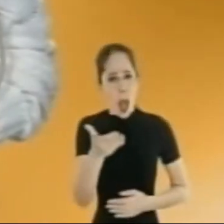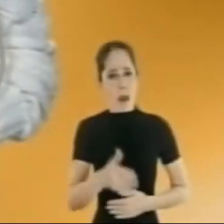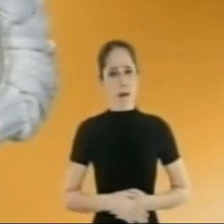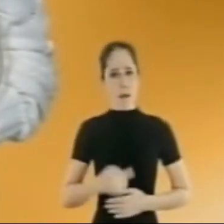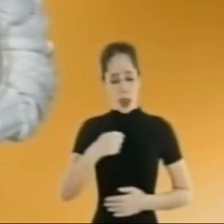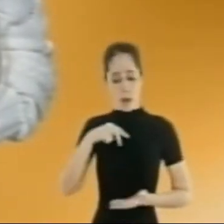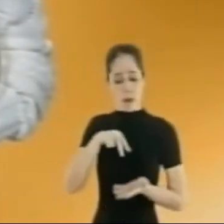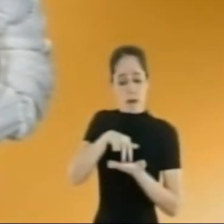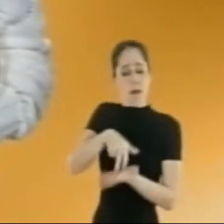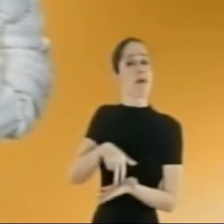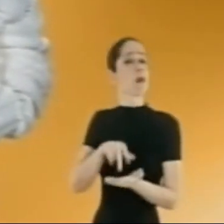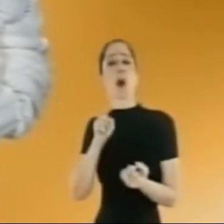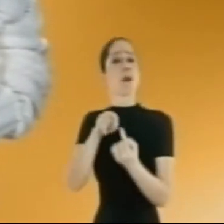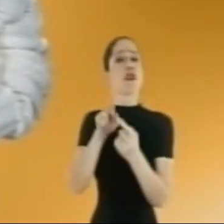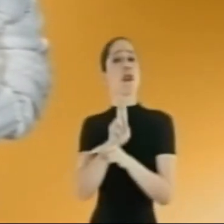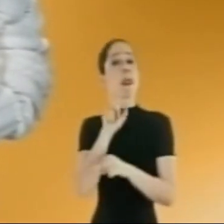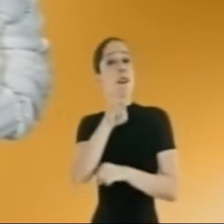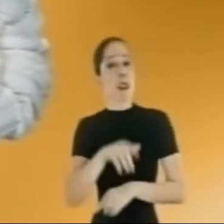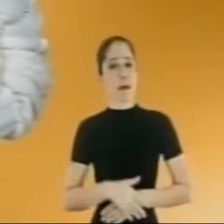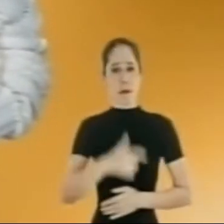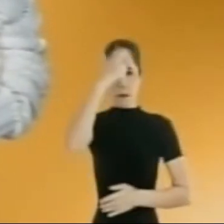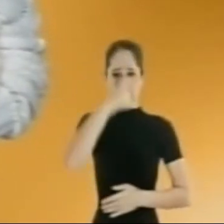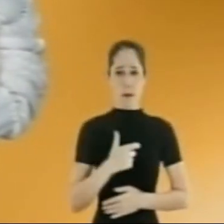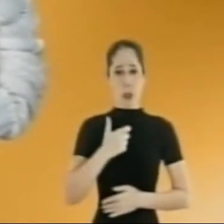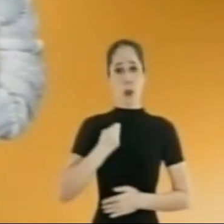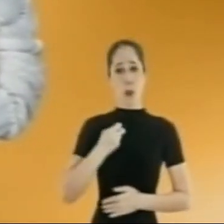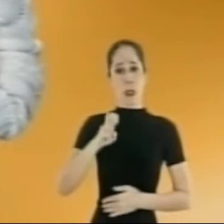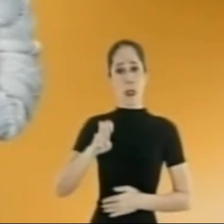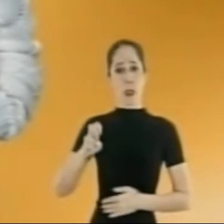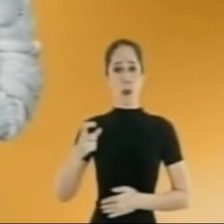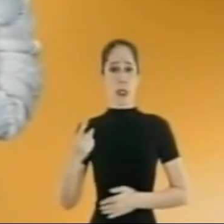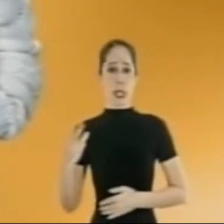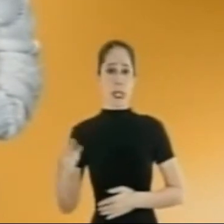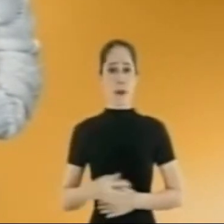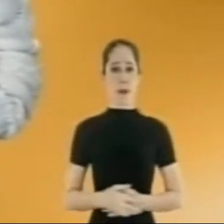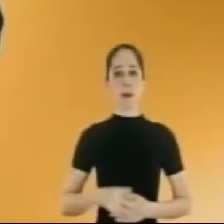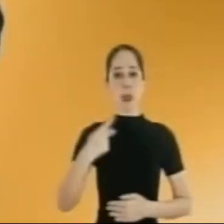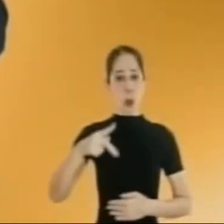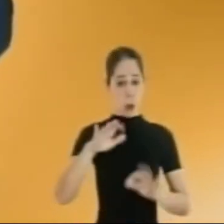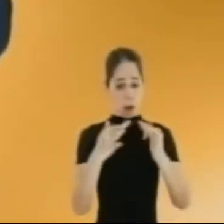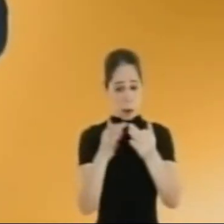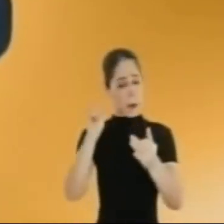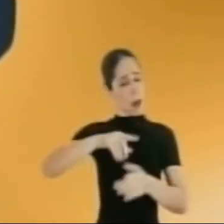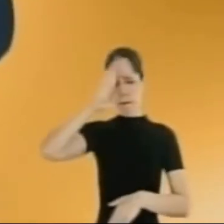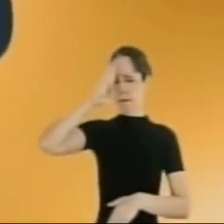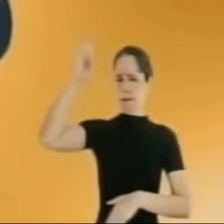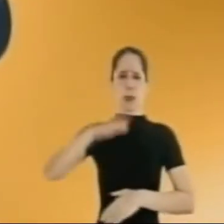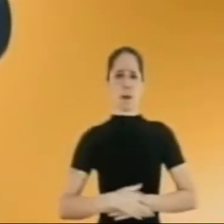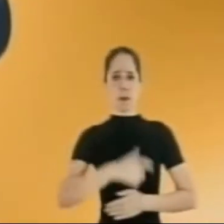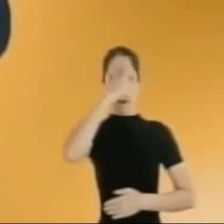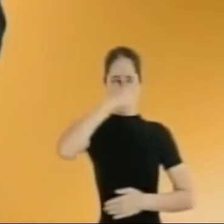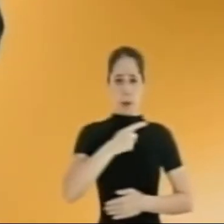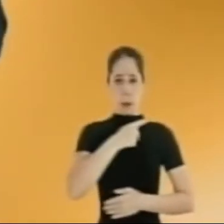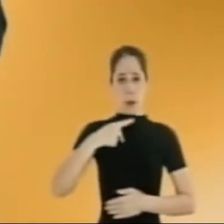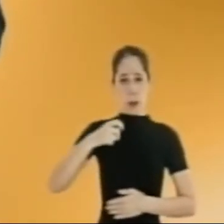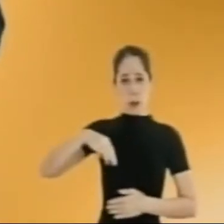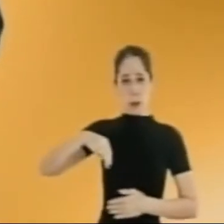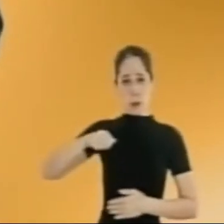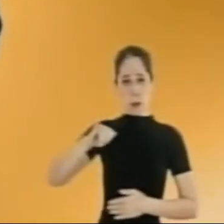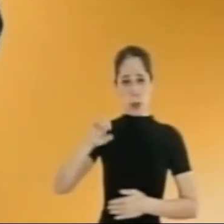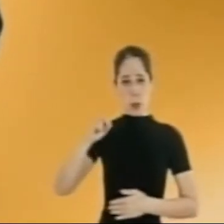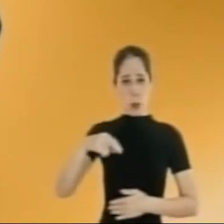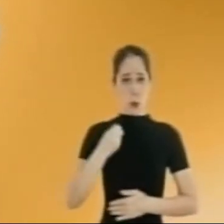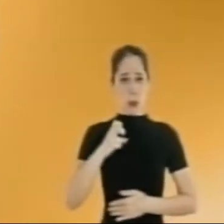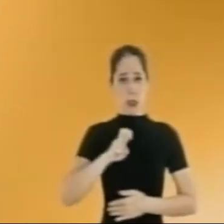Mulher, estou aqui para te representar. Sou Renata Menger, 55,13. Sua família em primeiro lugar. Pastor